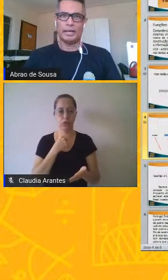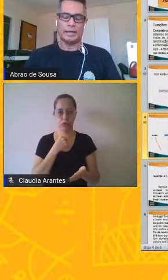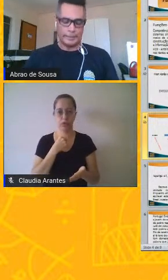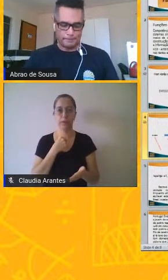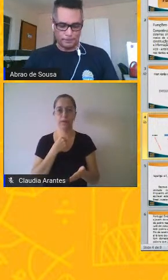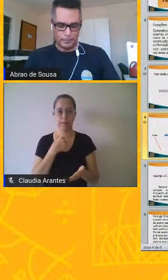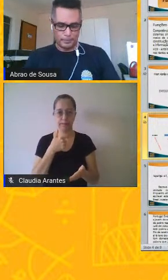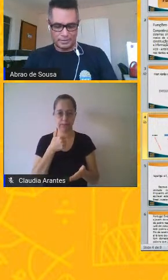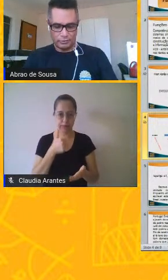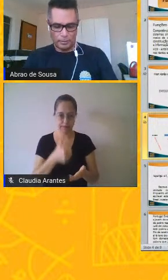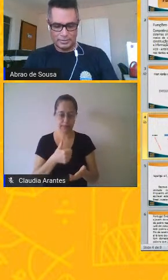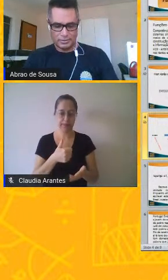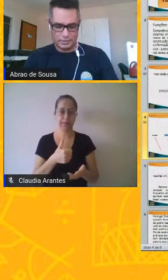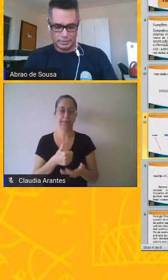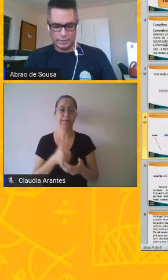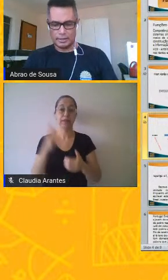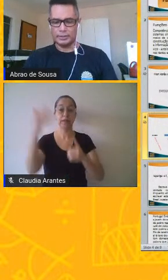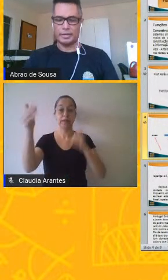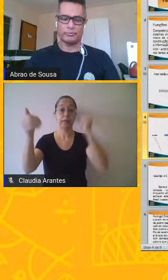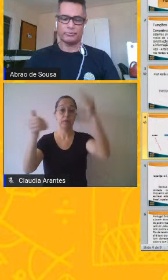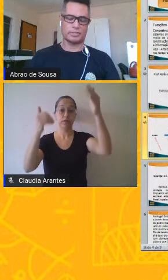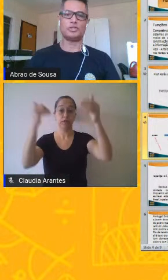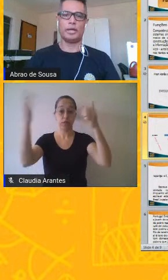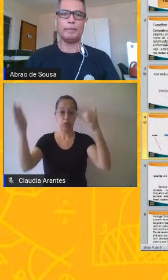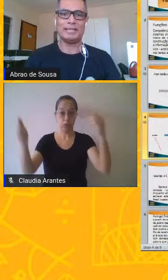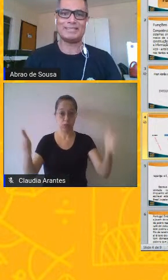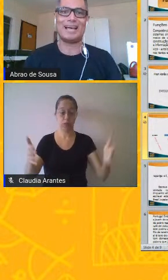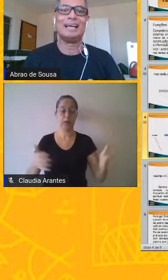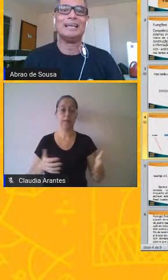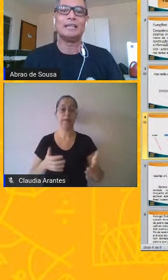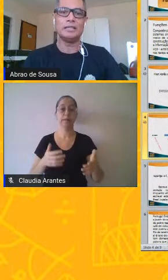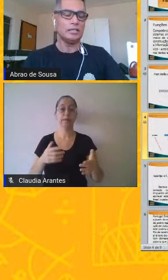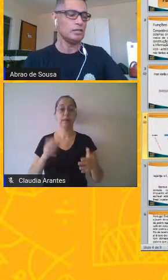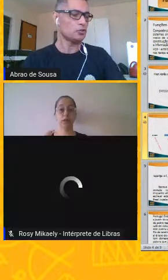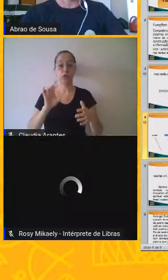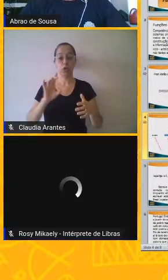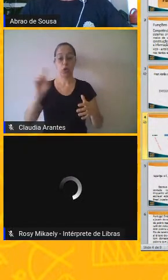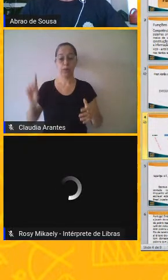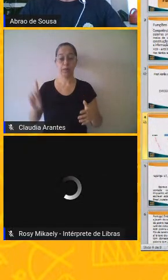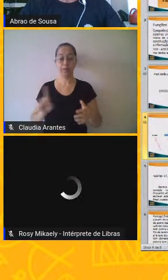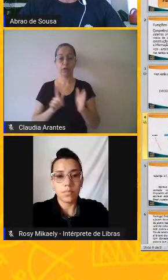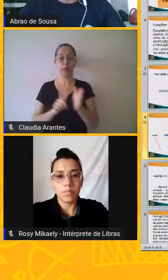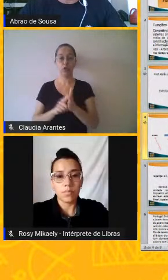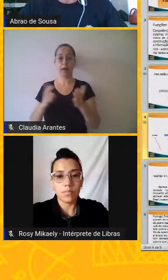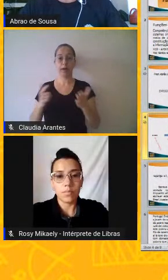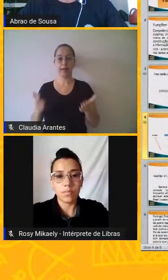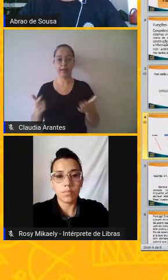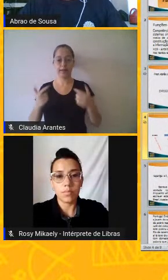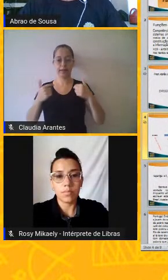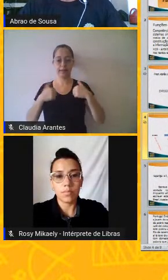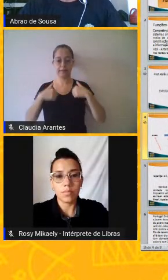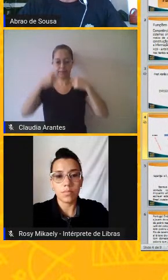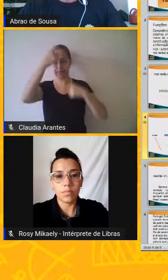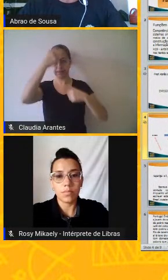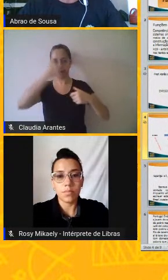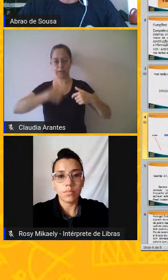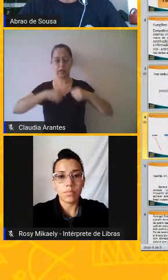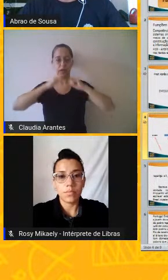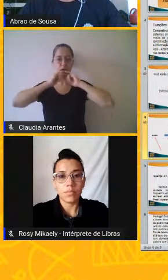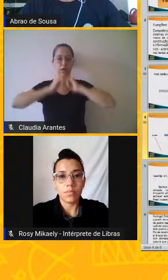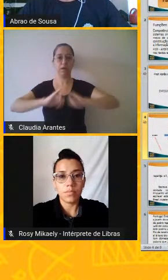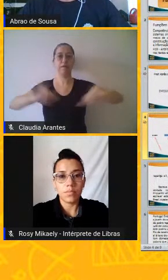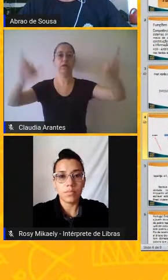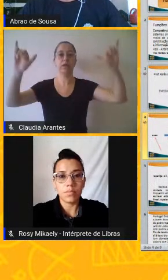pelas informações. Ele tem a função de repassar. E isso é claro na função